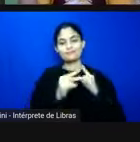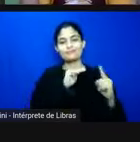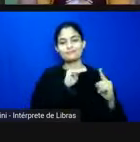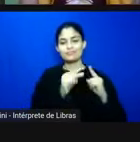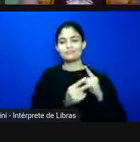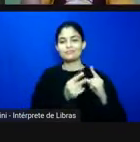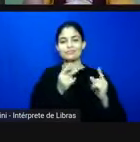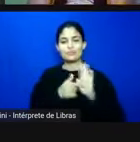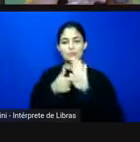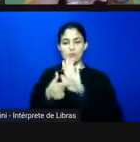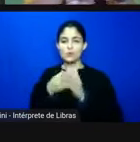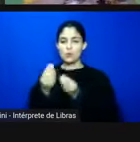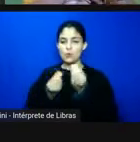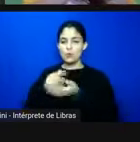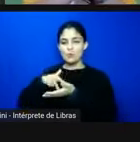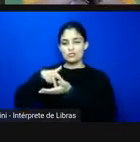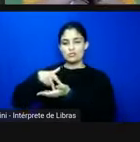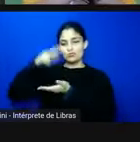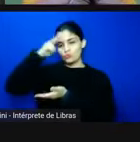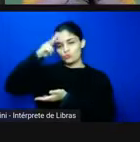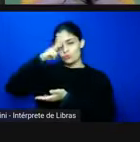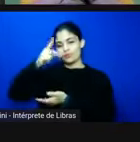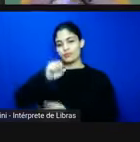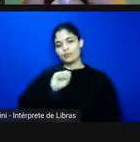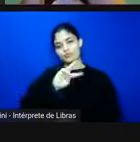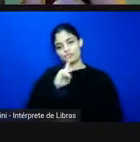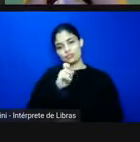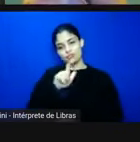atitude historiadora que a Cheryl comentou assim